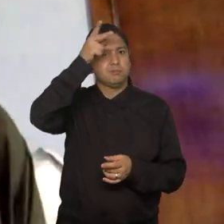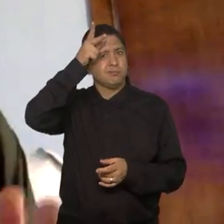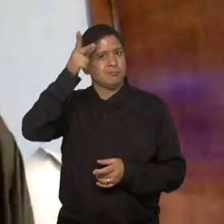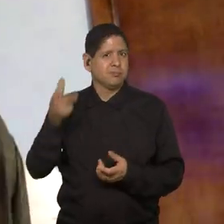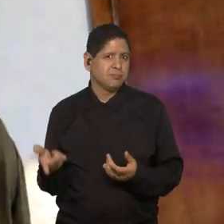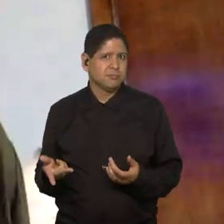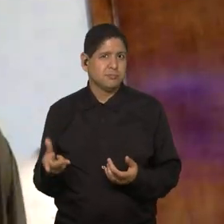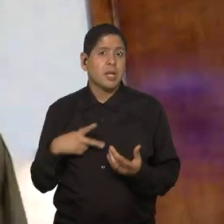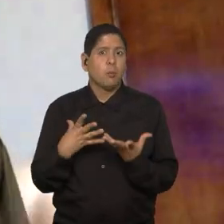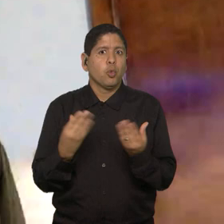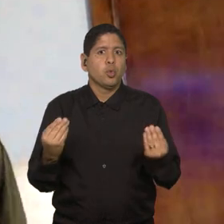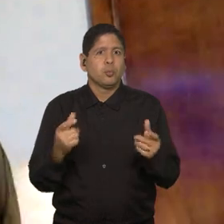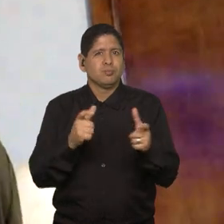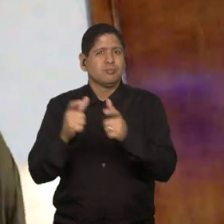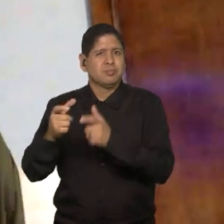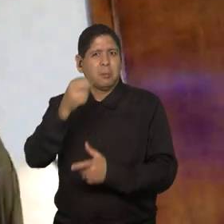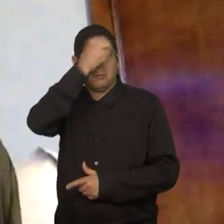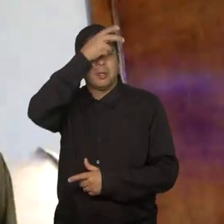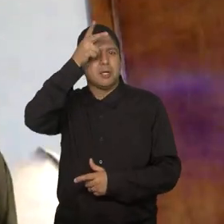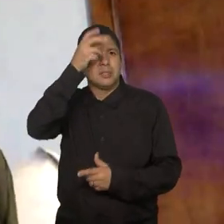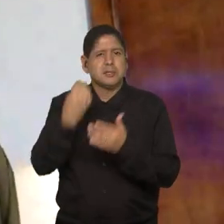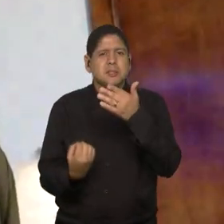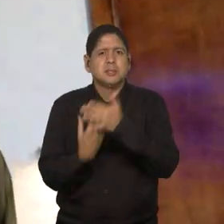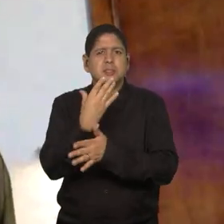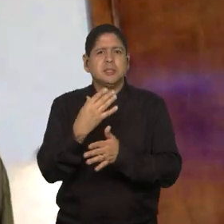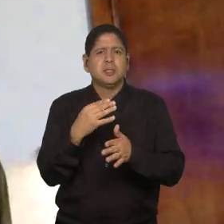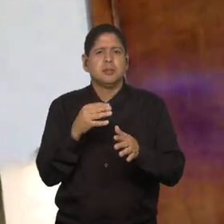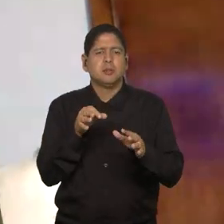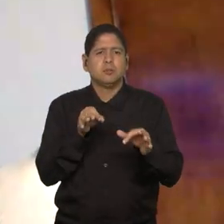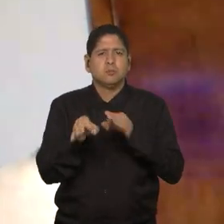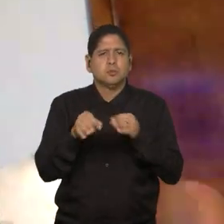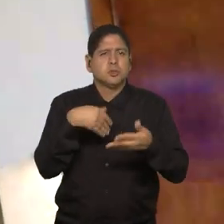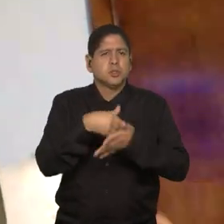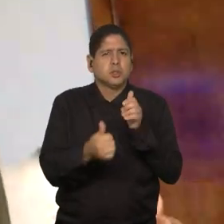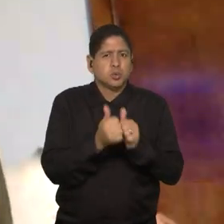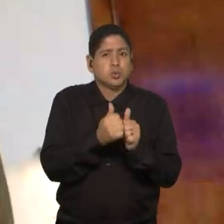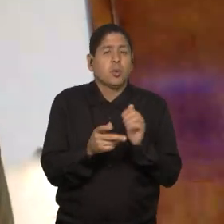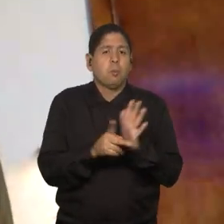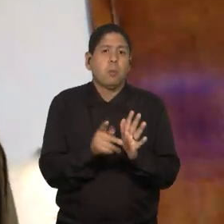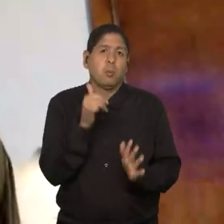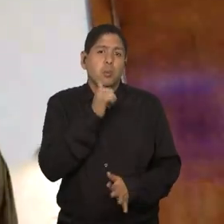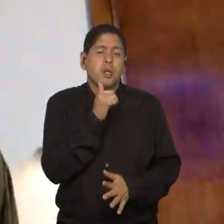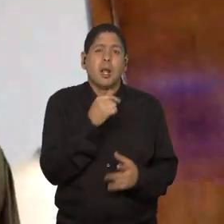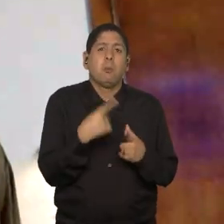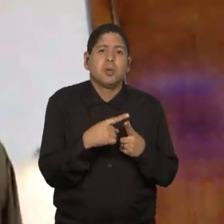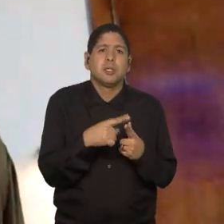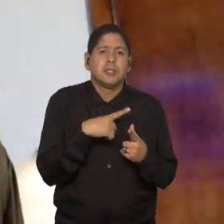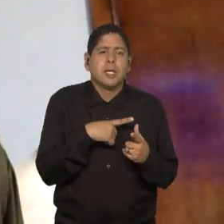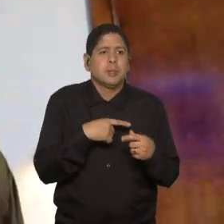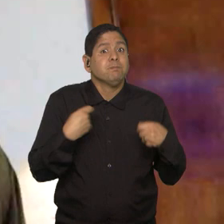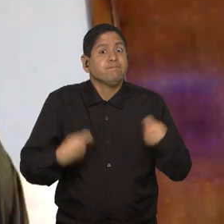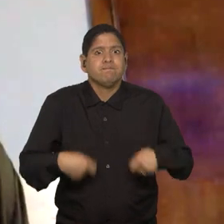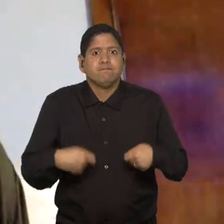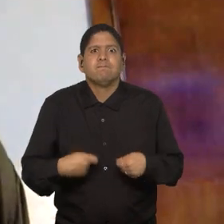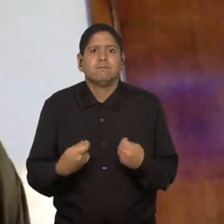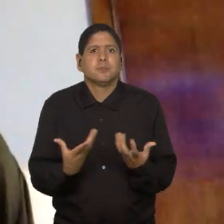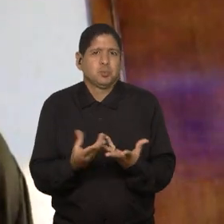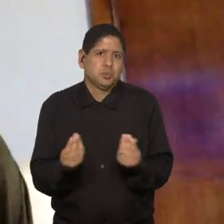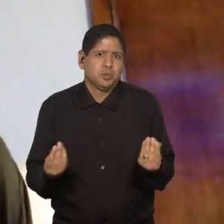municípios. Tem muitos municípios que desenvolvem projetos de futebol feminino, porque há a demanda, a